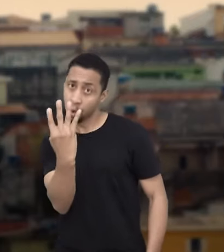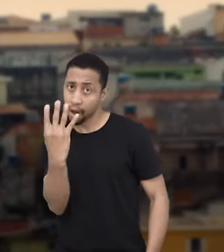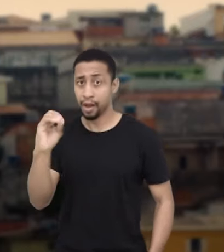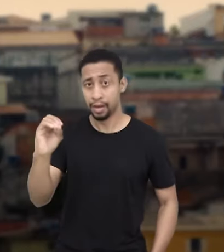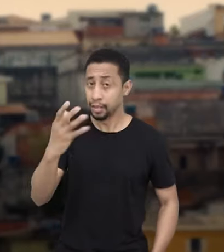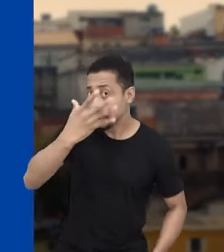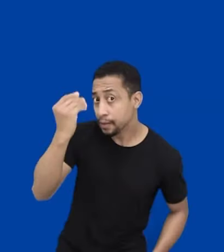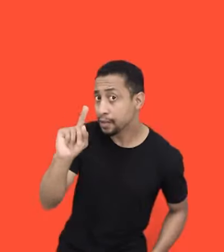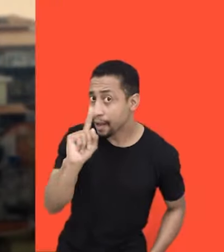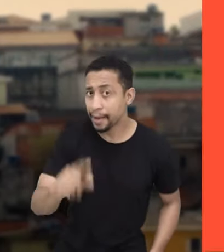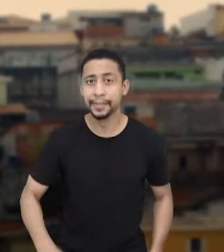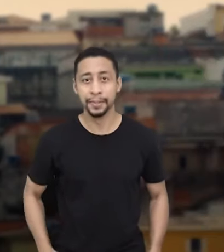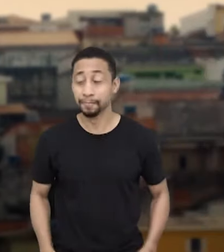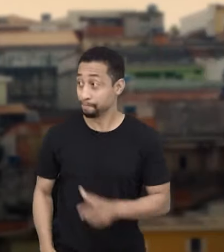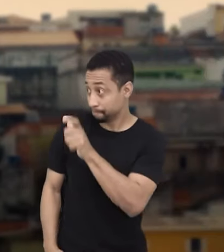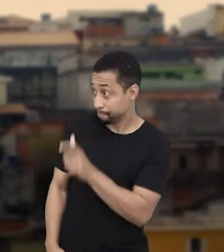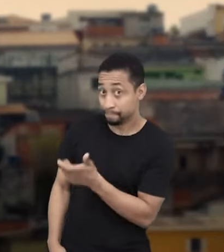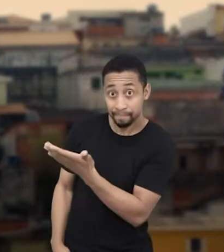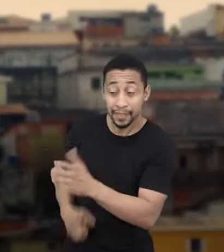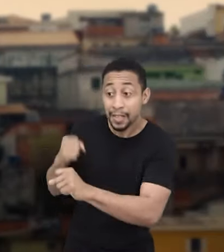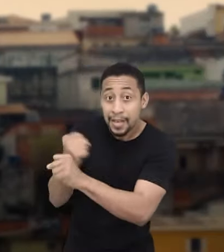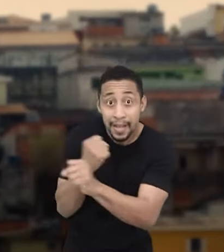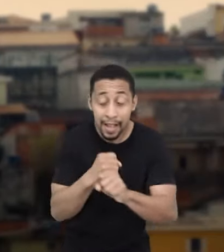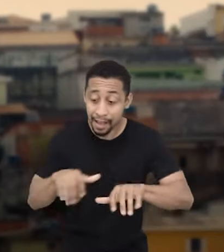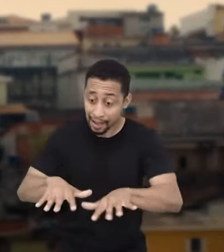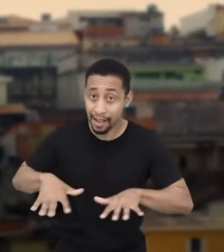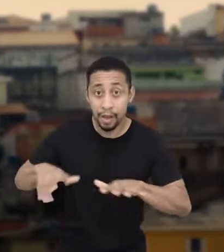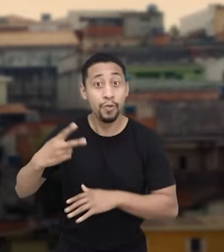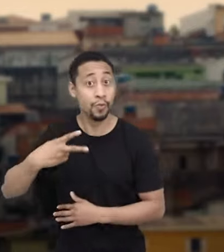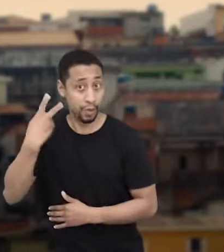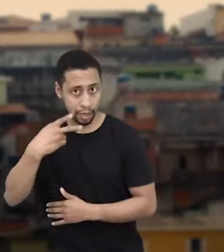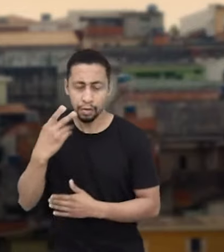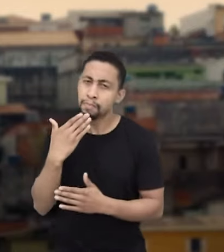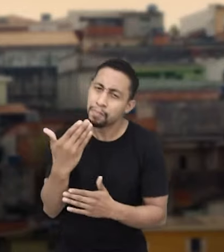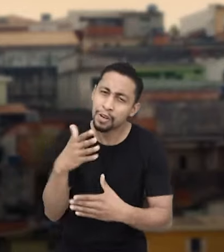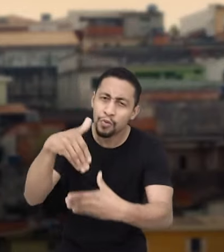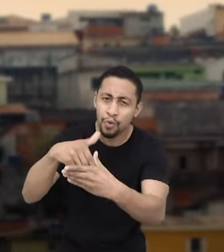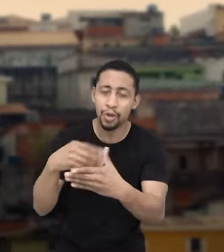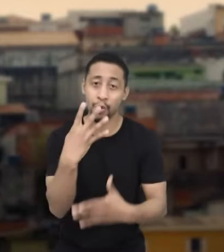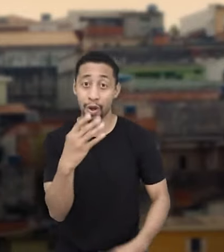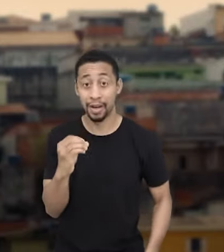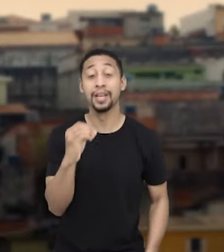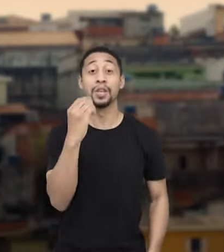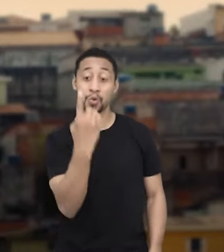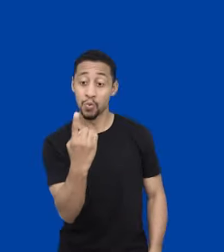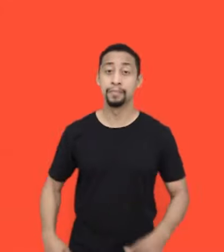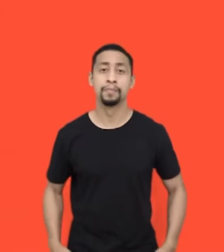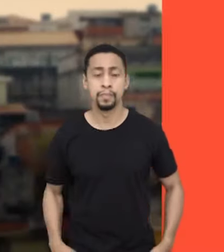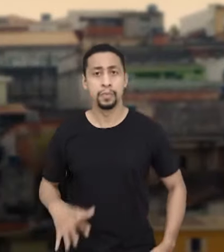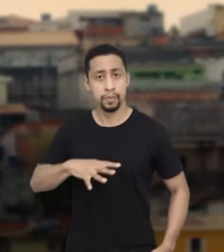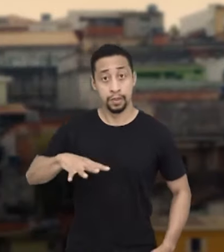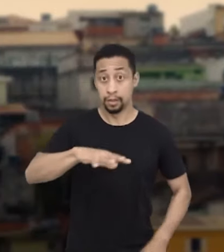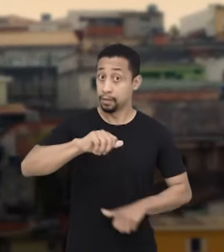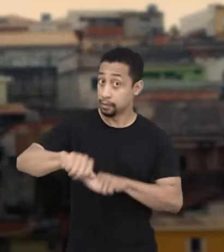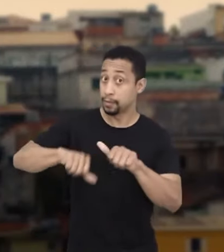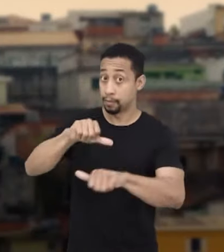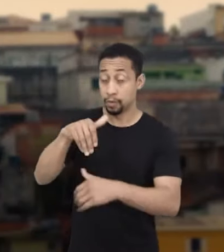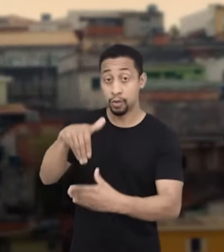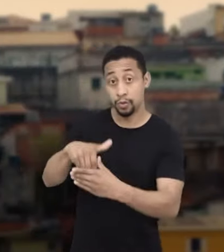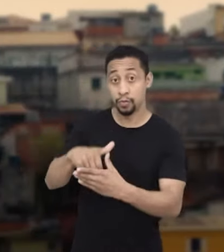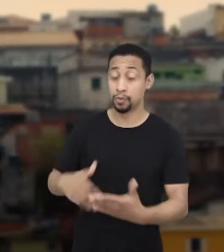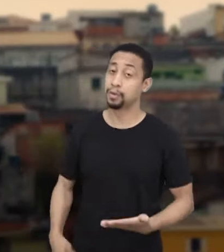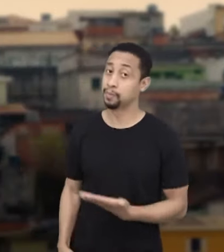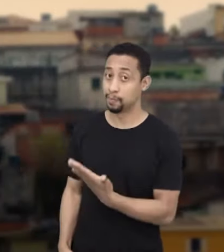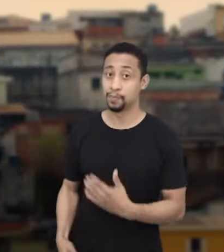40. Não esqueça. Eu sou o Ramário da Construção. Vereador, peça o seu voto, 40, 1, 2, 2. Para mudar de São Paulo,